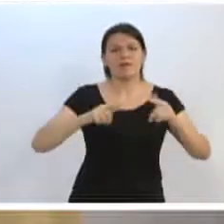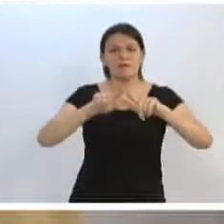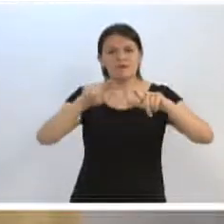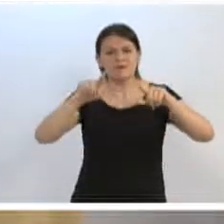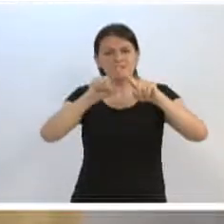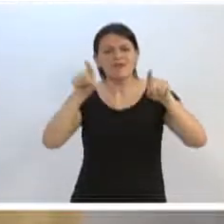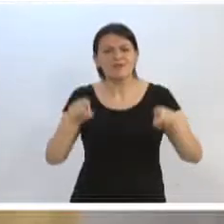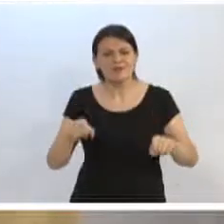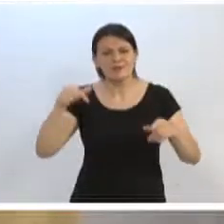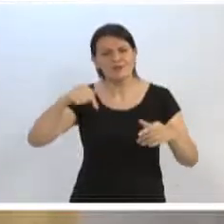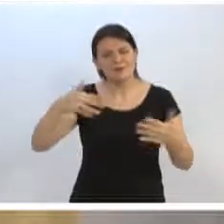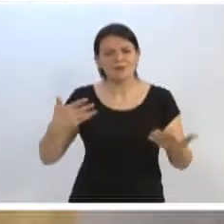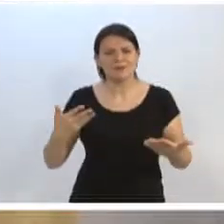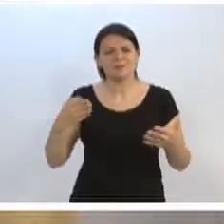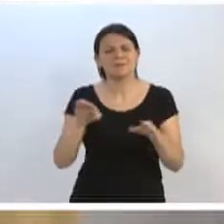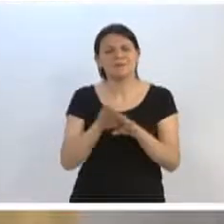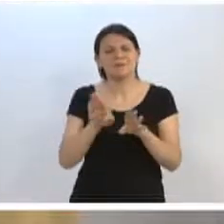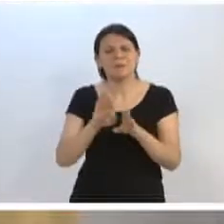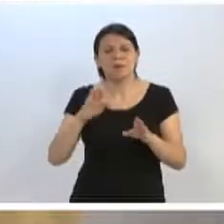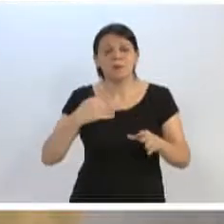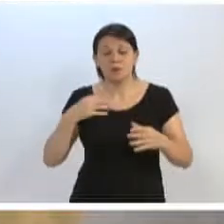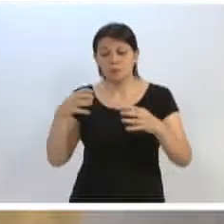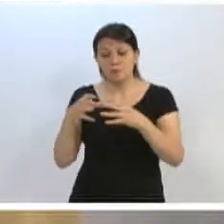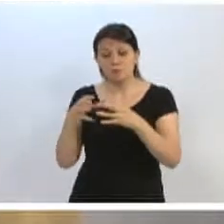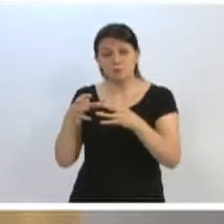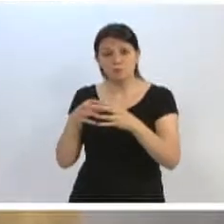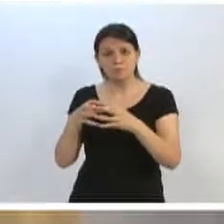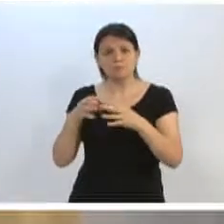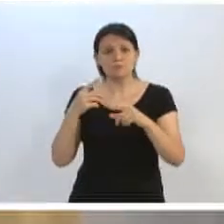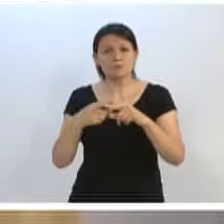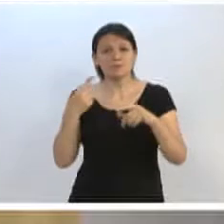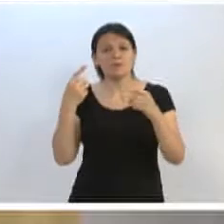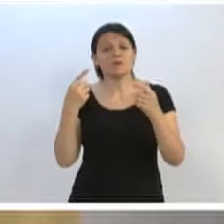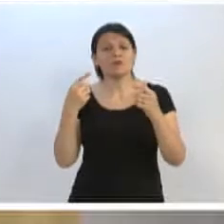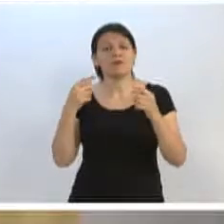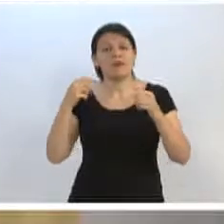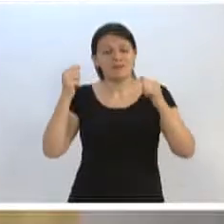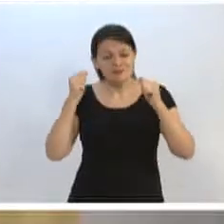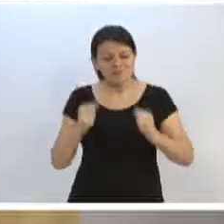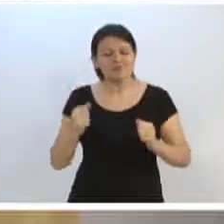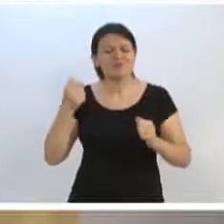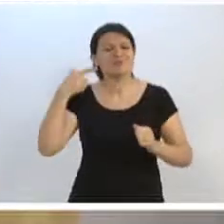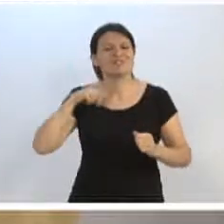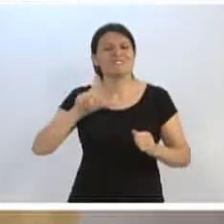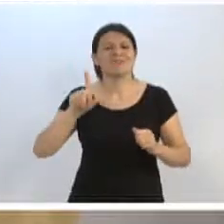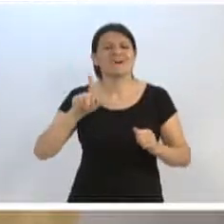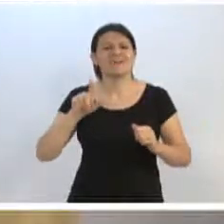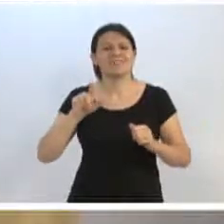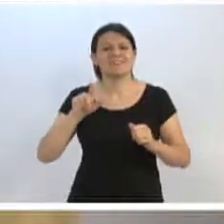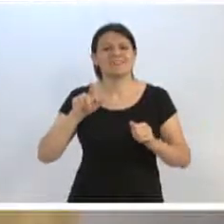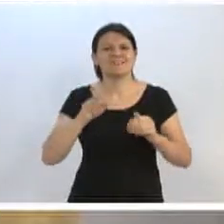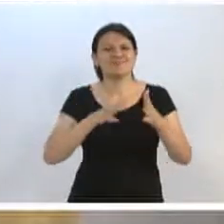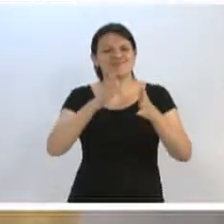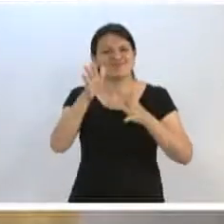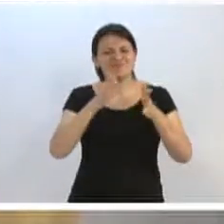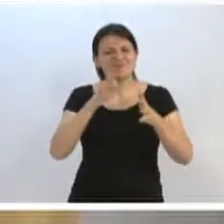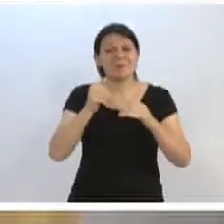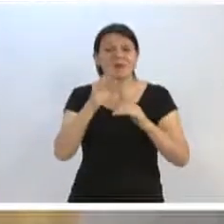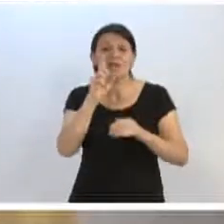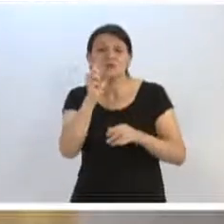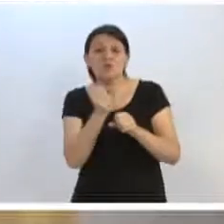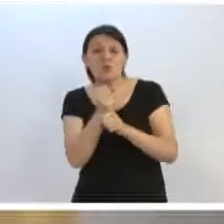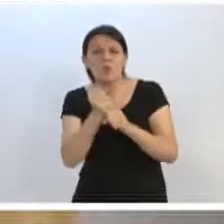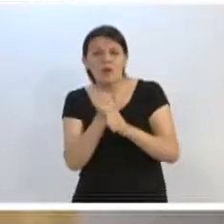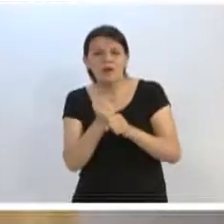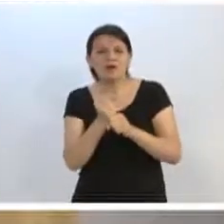casa. Quero agradecer a toda a minha equipe, que possibilita que a gente realize o nosso mandato. Mais um ano, um